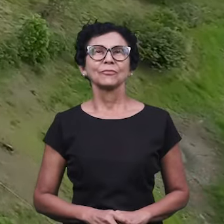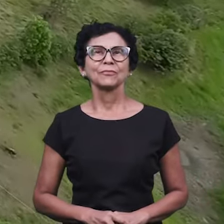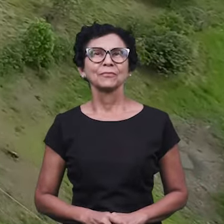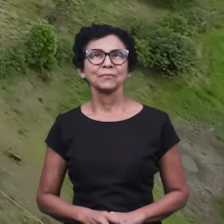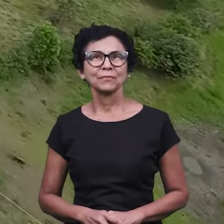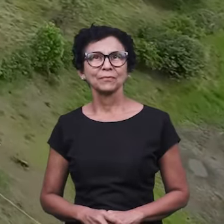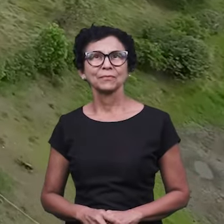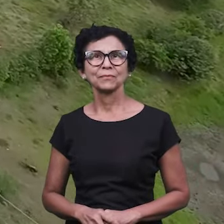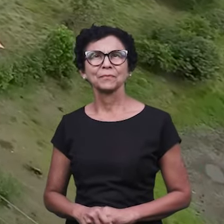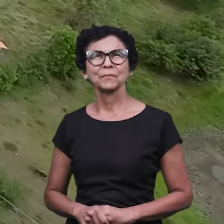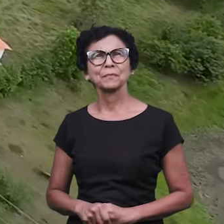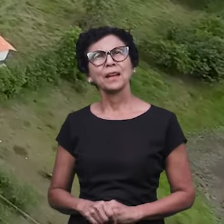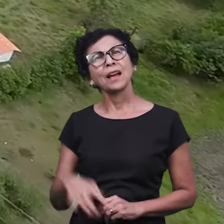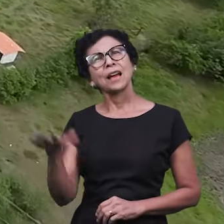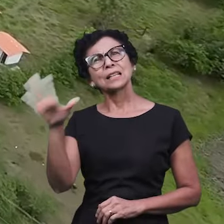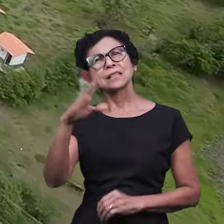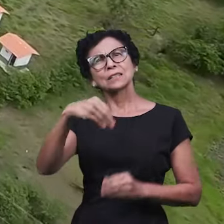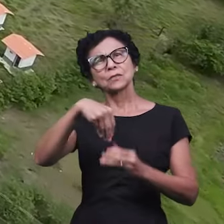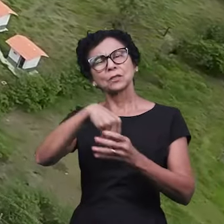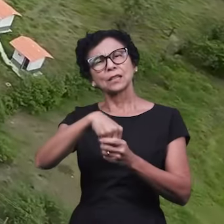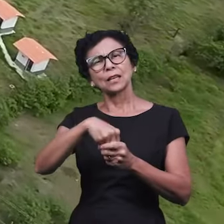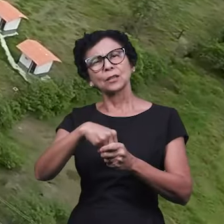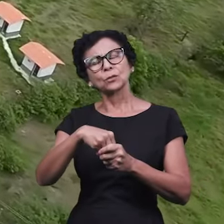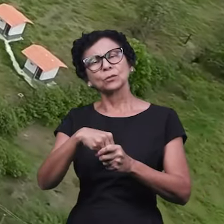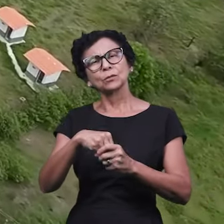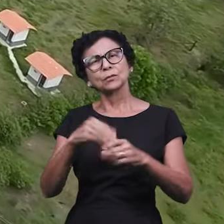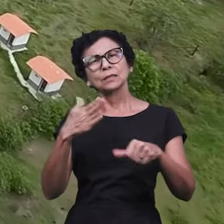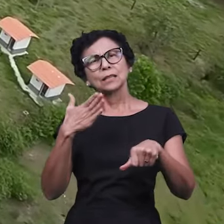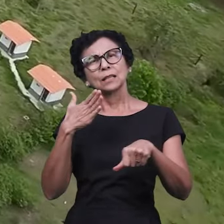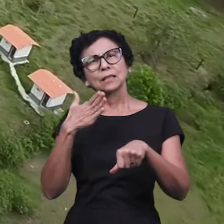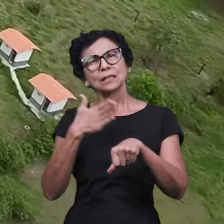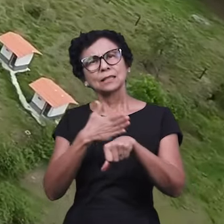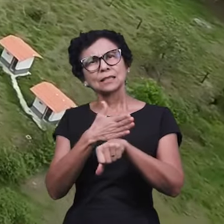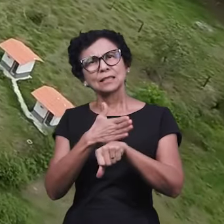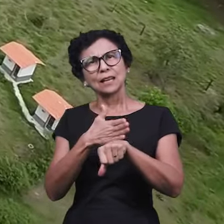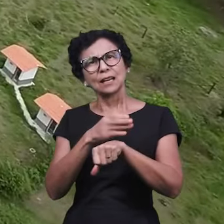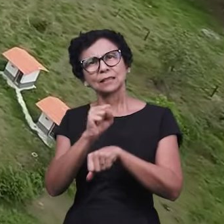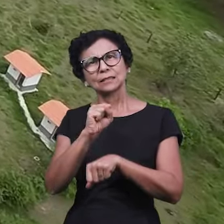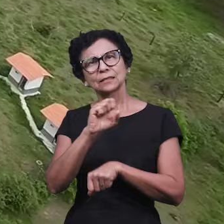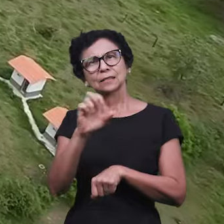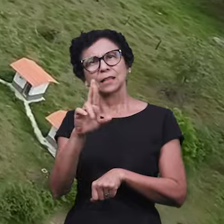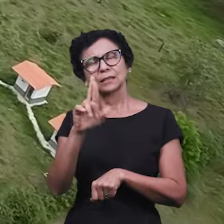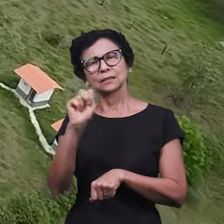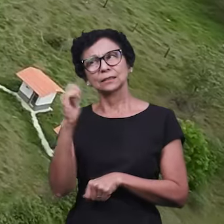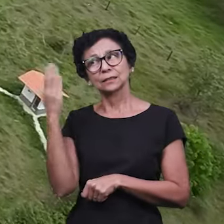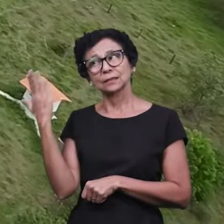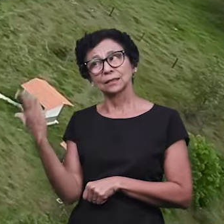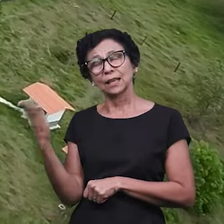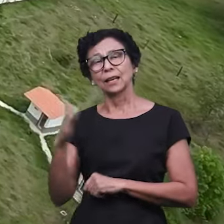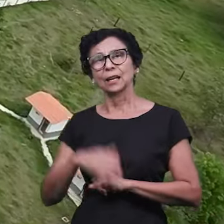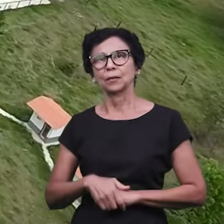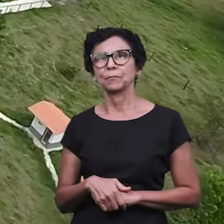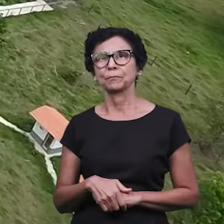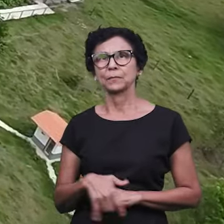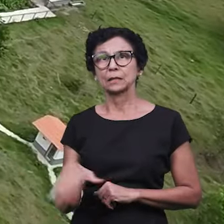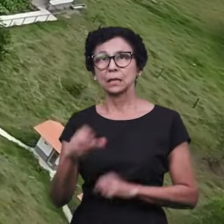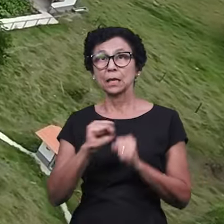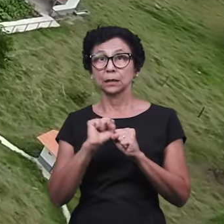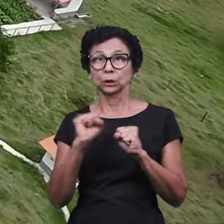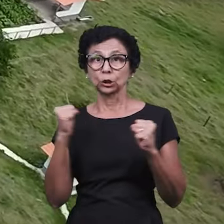Localizado no município de Serra, no Espírito Santo, o Sítio Esperança possui sete alqueires e meio.